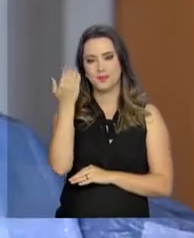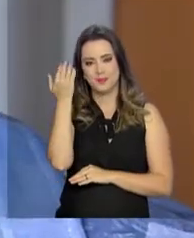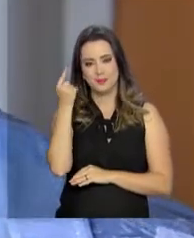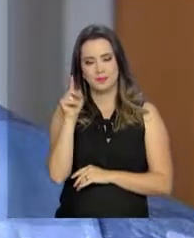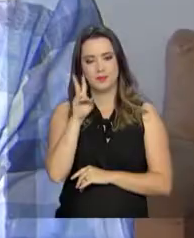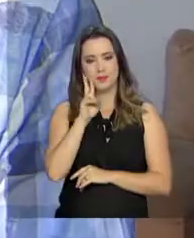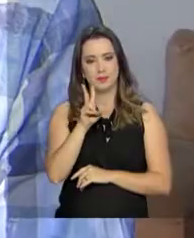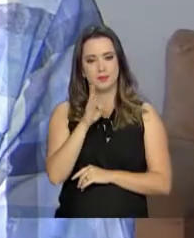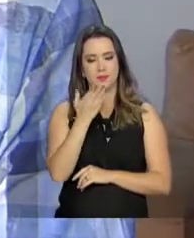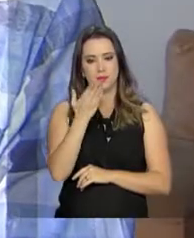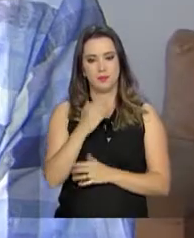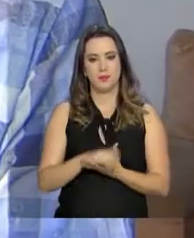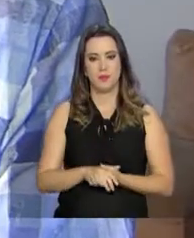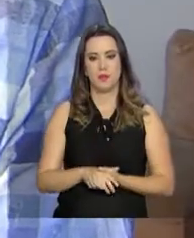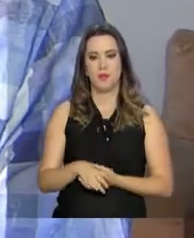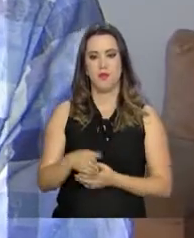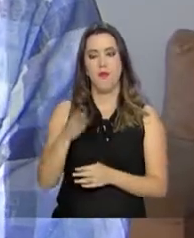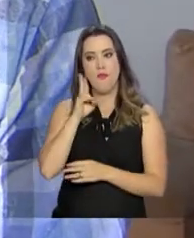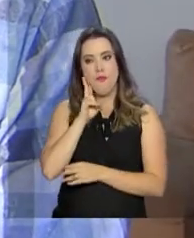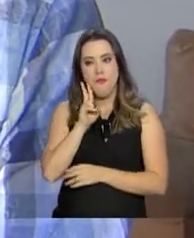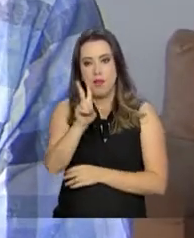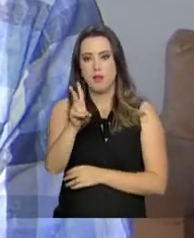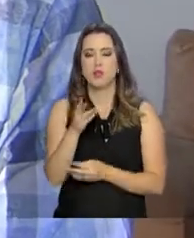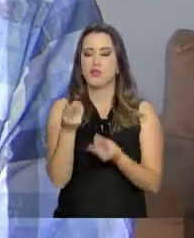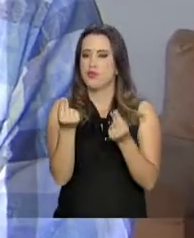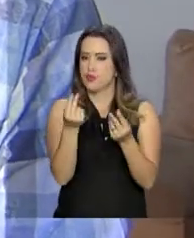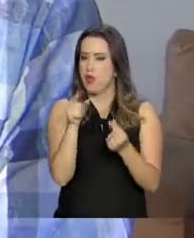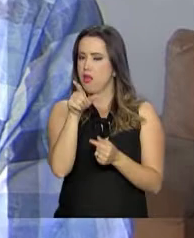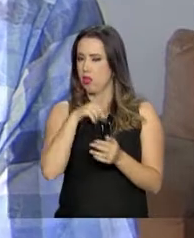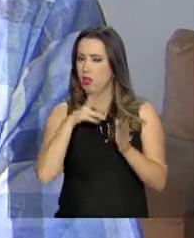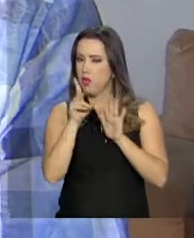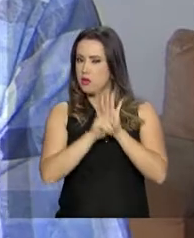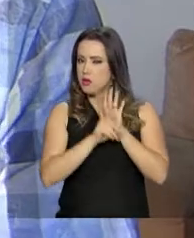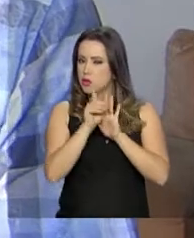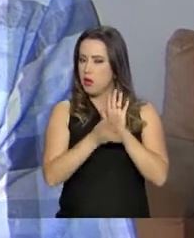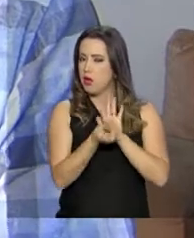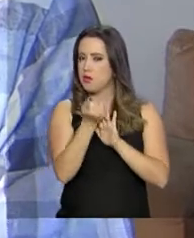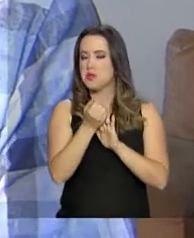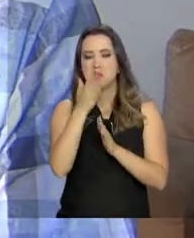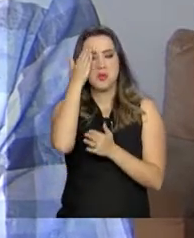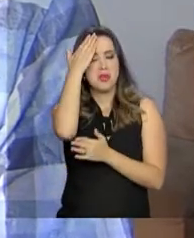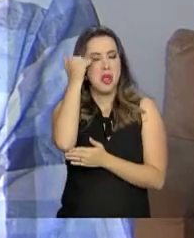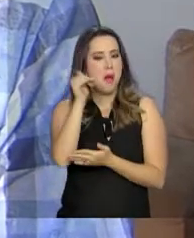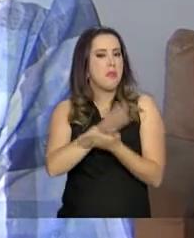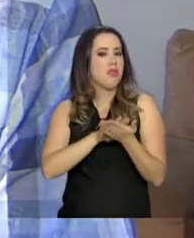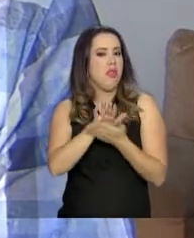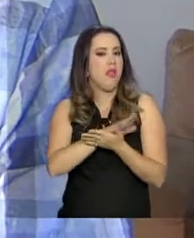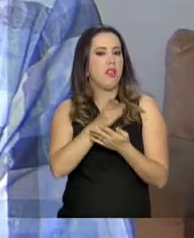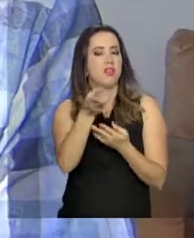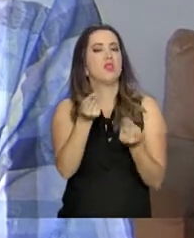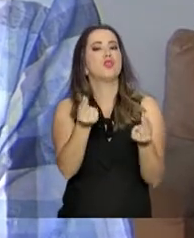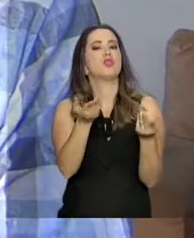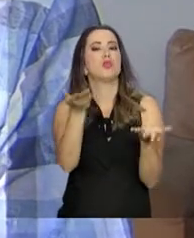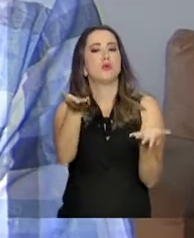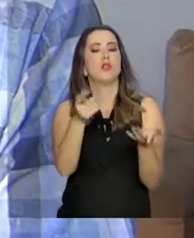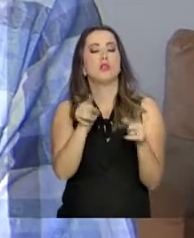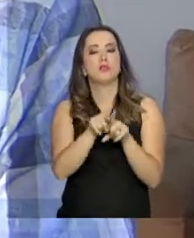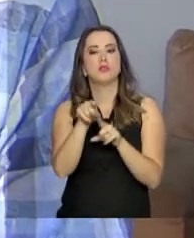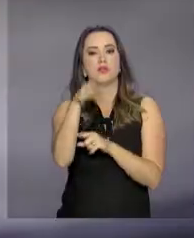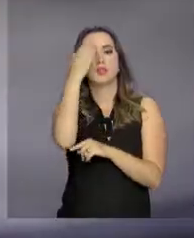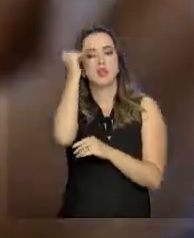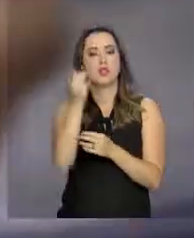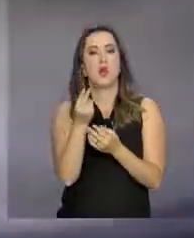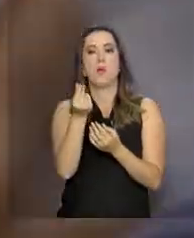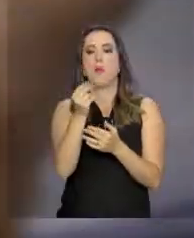reportagem. Vai olhar o seu FGTS, vai descobrir quanto é que você tem, porque tem muita gente que nem sabe quanto tem, né? Você acha que está lá um dinheirinho